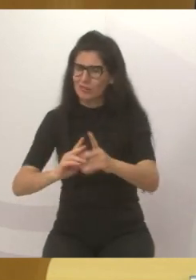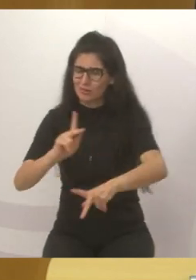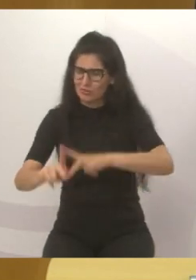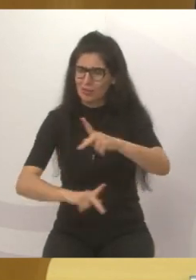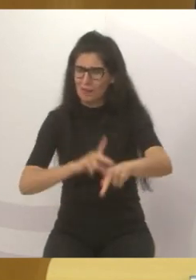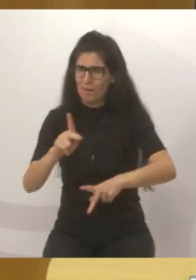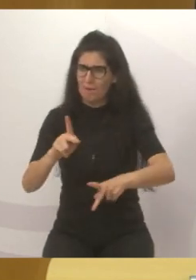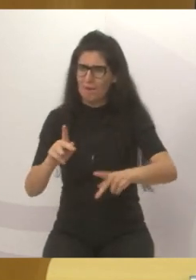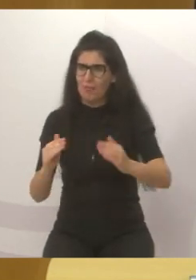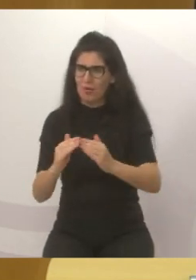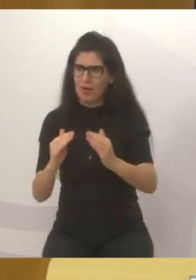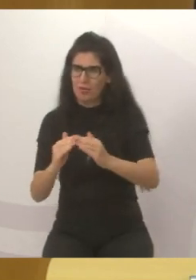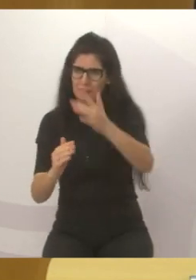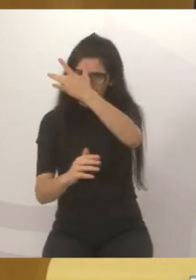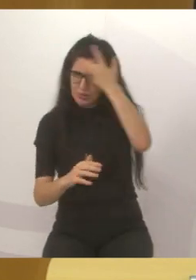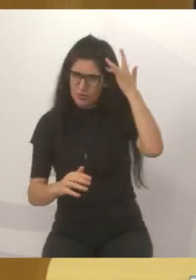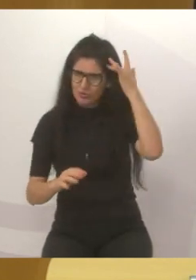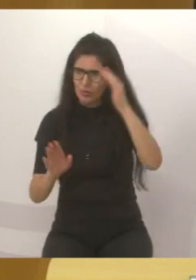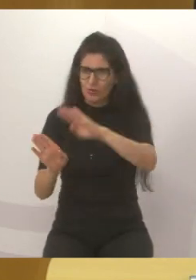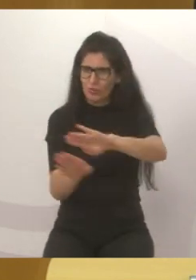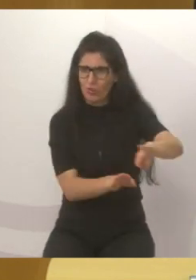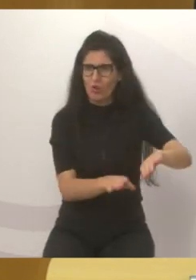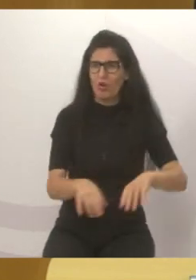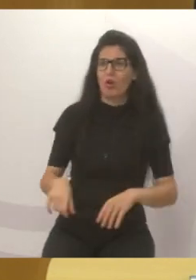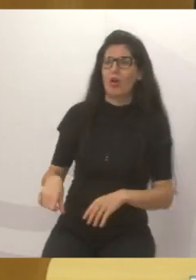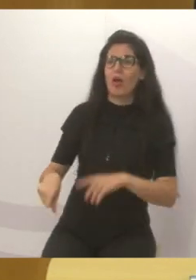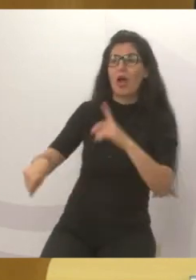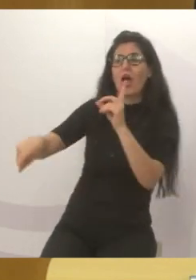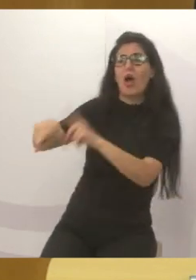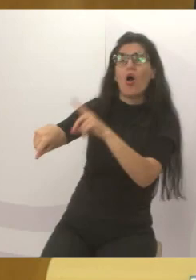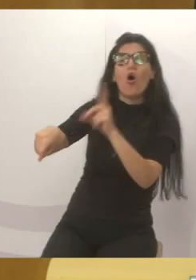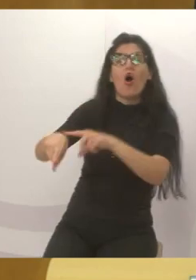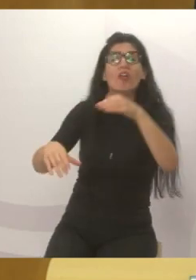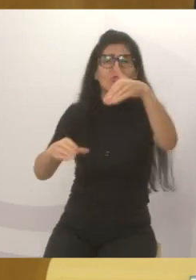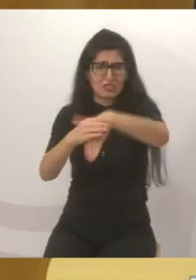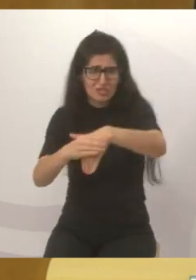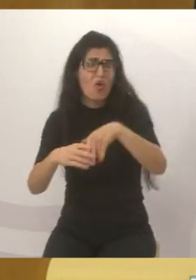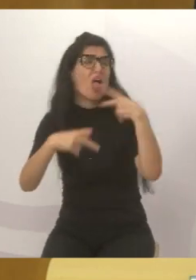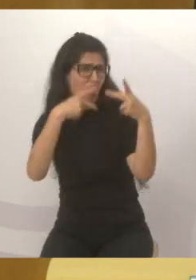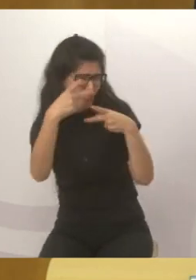Horário do quê? A hora da votação eu vou falar. Muito obrigado.